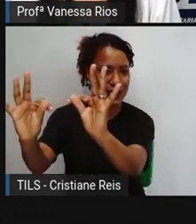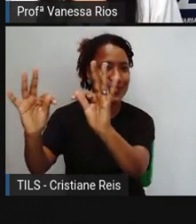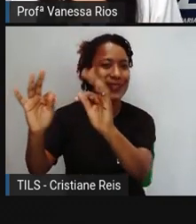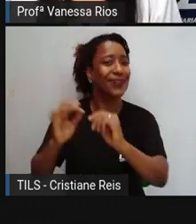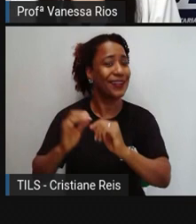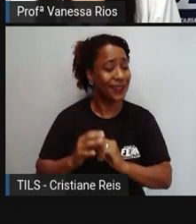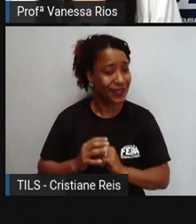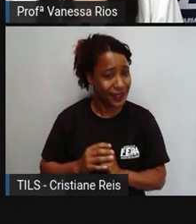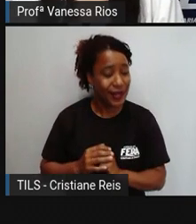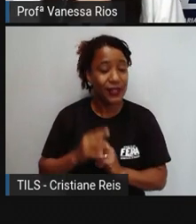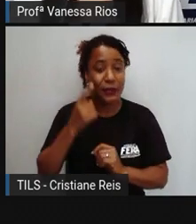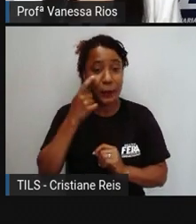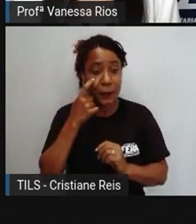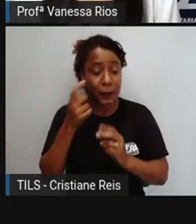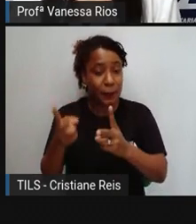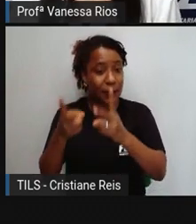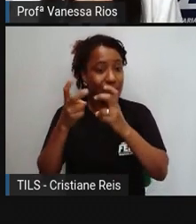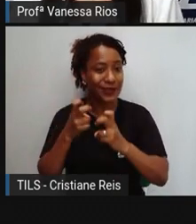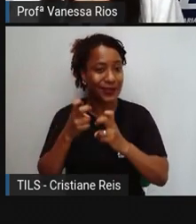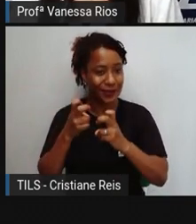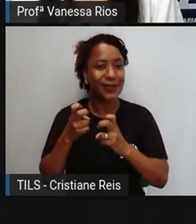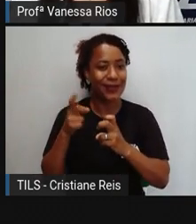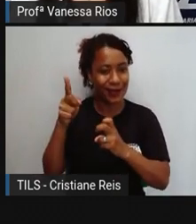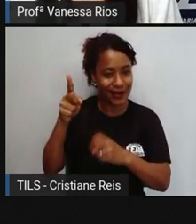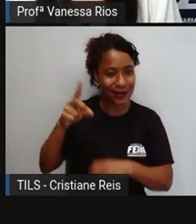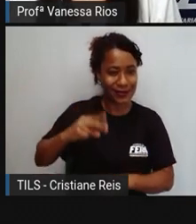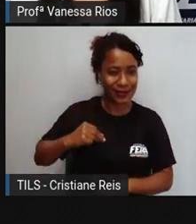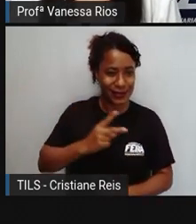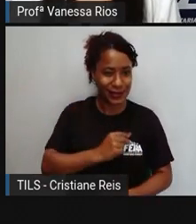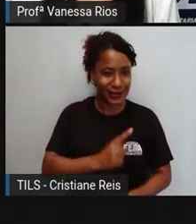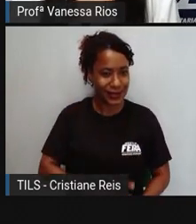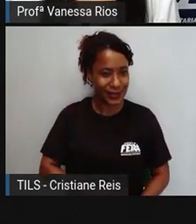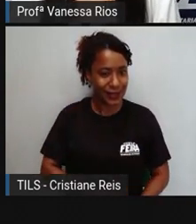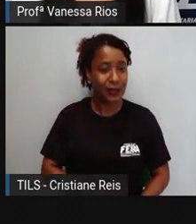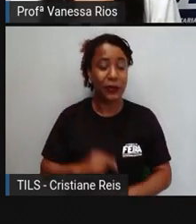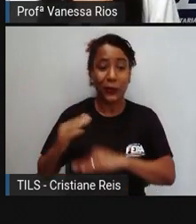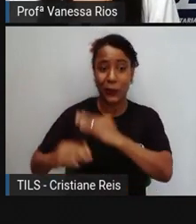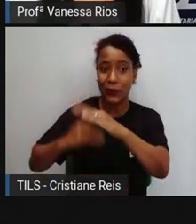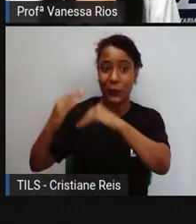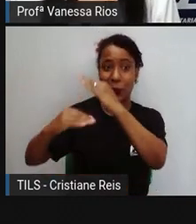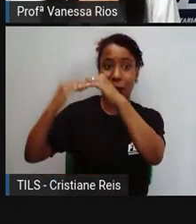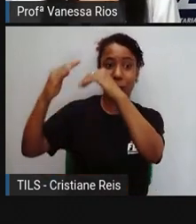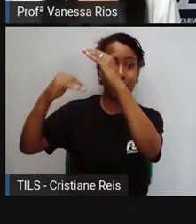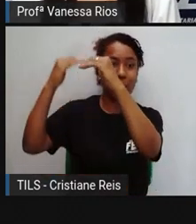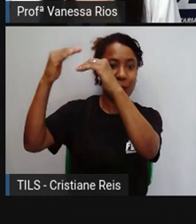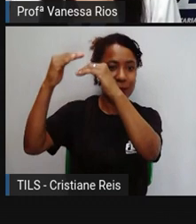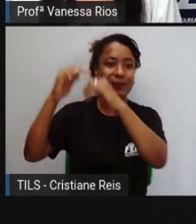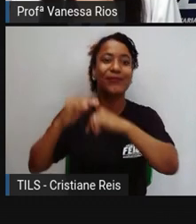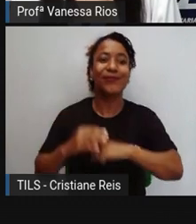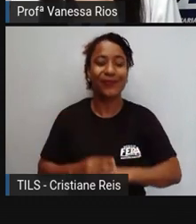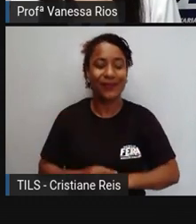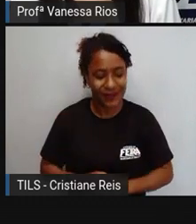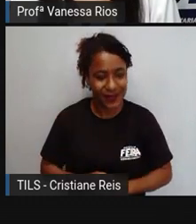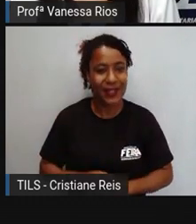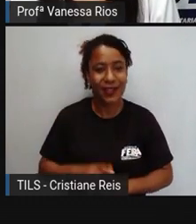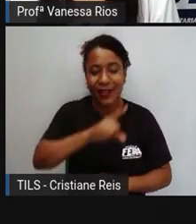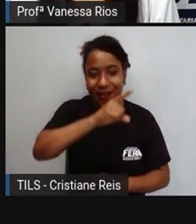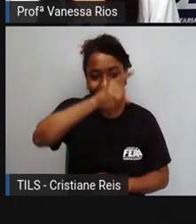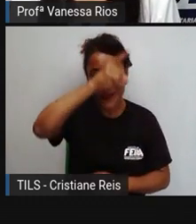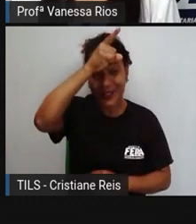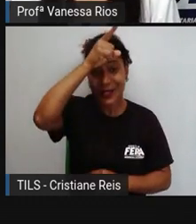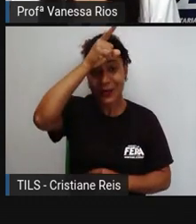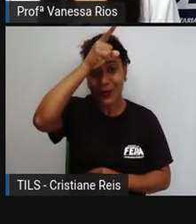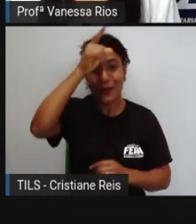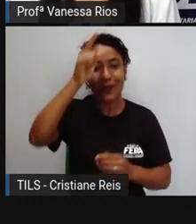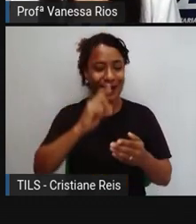essa característica presente até hoje. E a China também teve aí o seu momento de invenção da